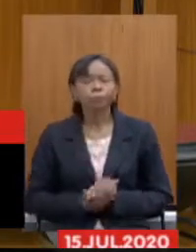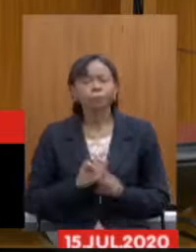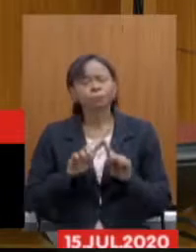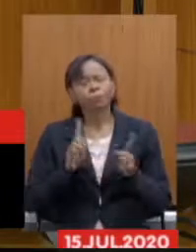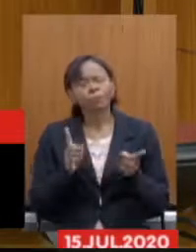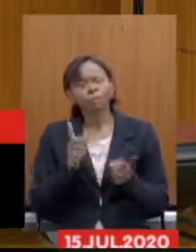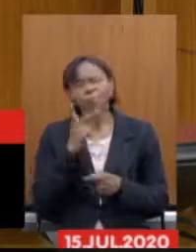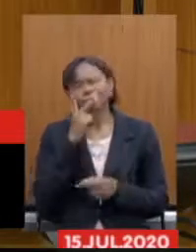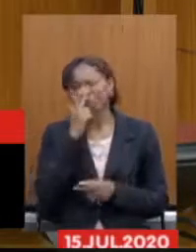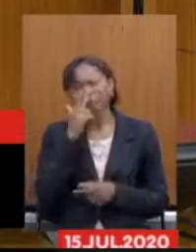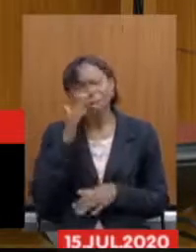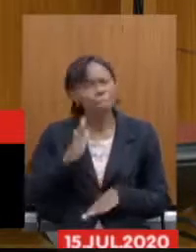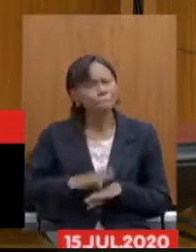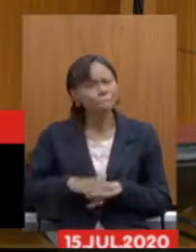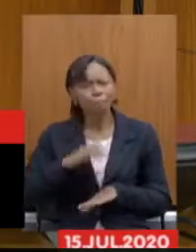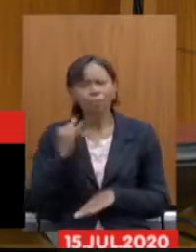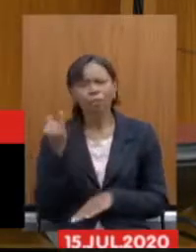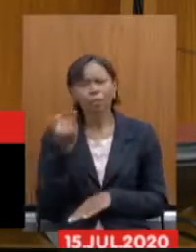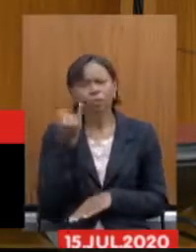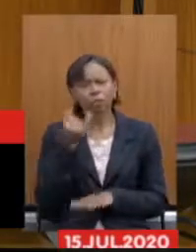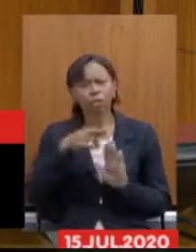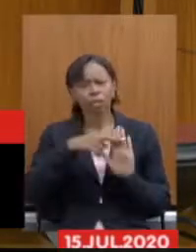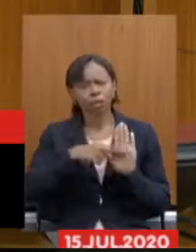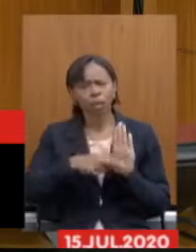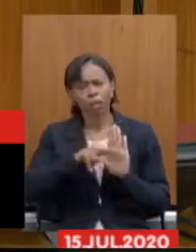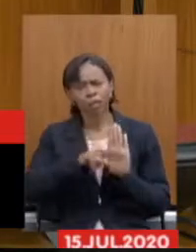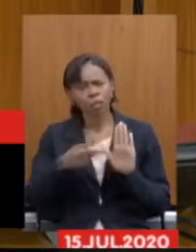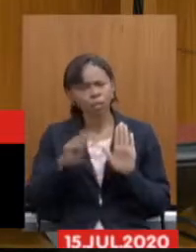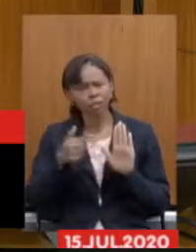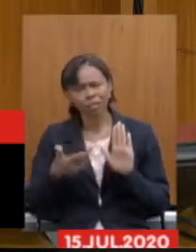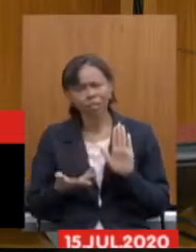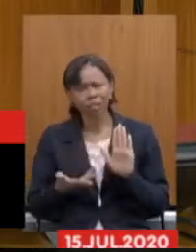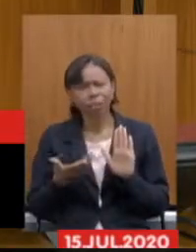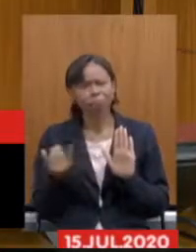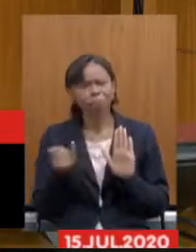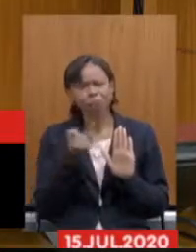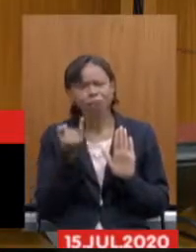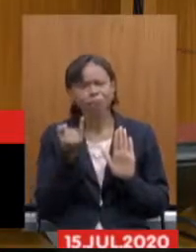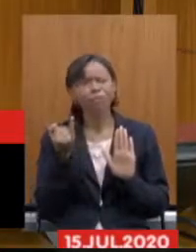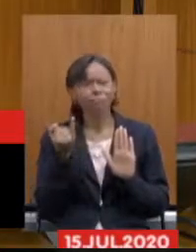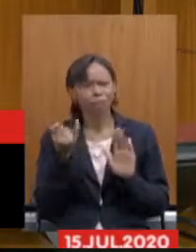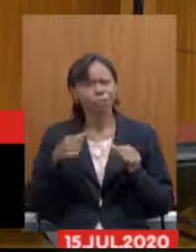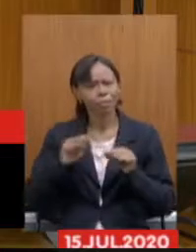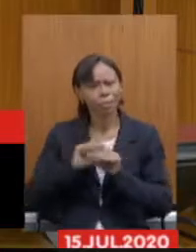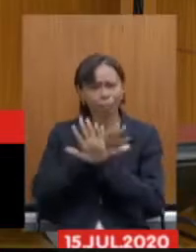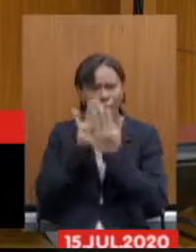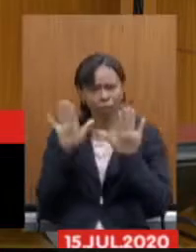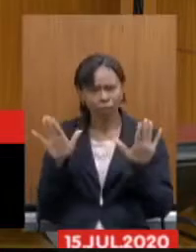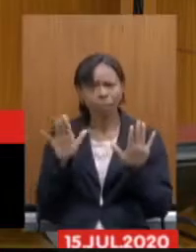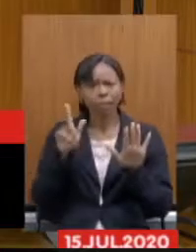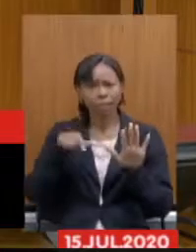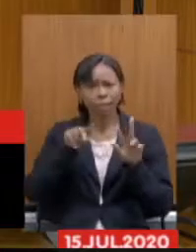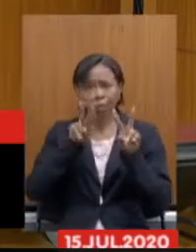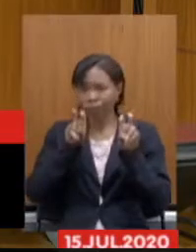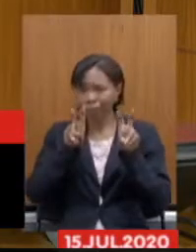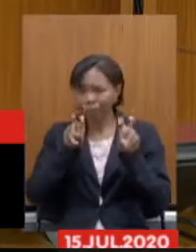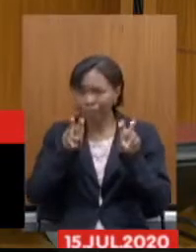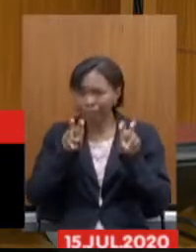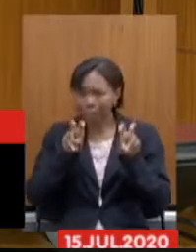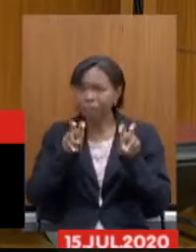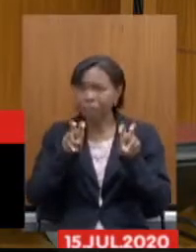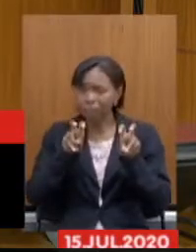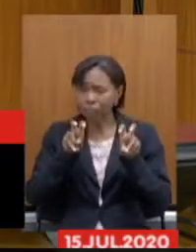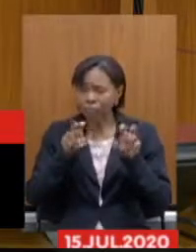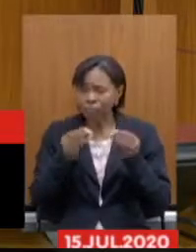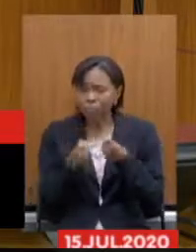me parece mais importante na questão da regra de transição, e eu acho que isso tem que ficar muito claro para os deputados, eu acho que esse é um tema extremamente sensível,